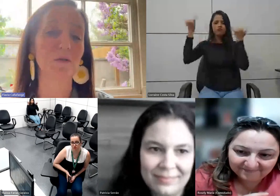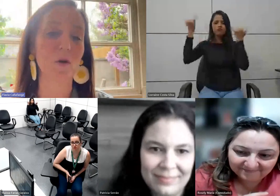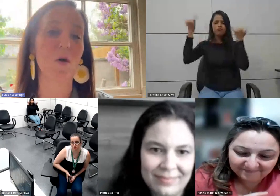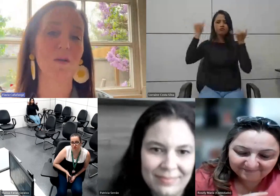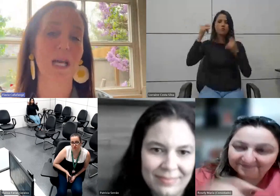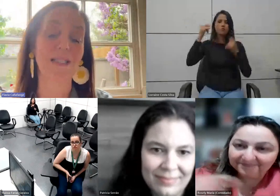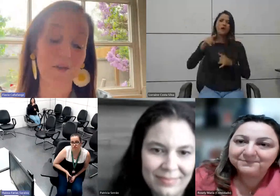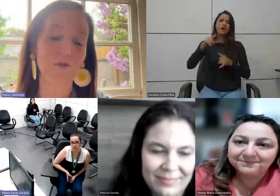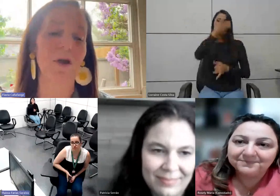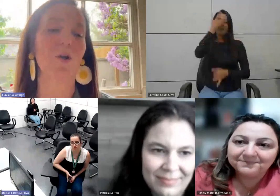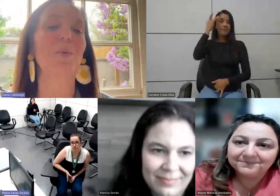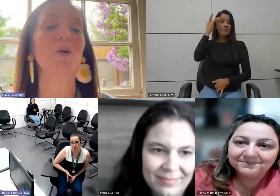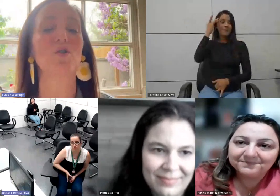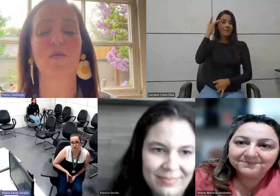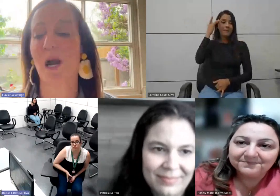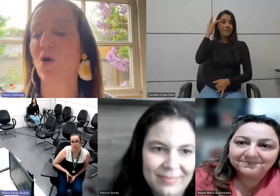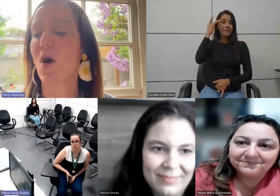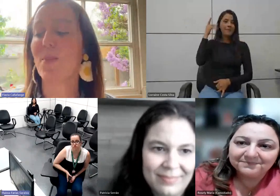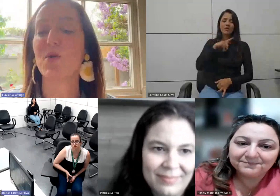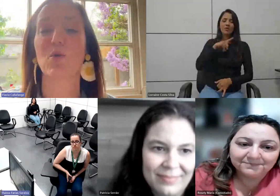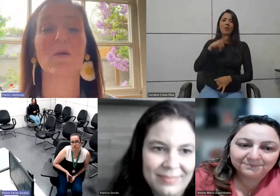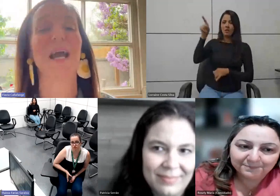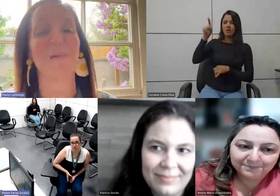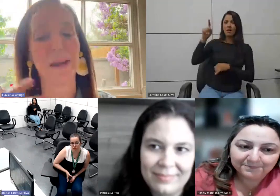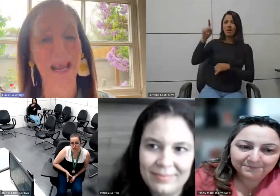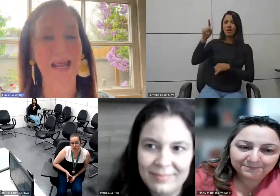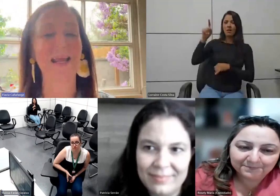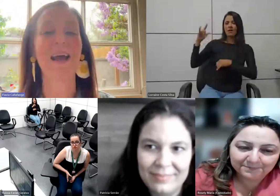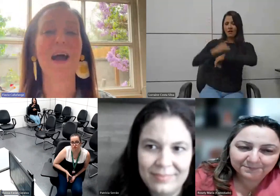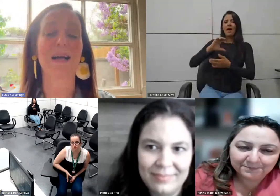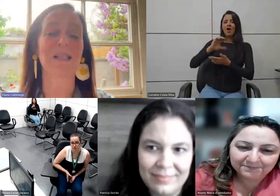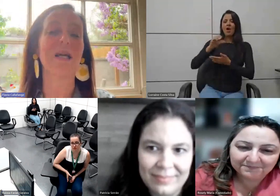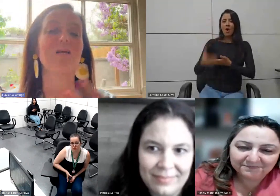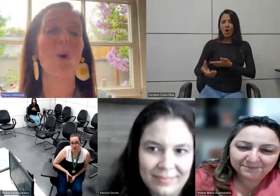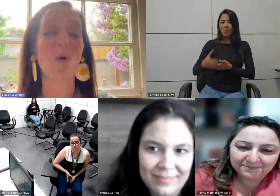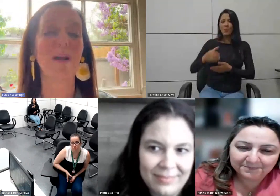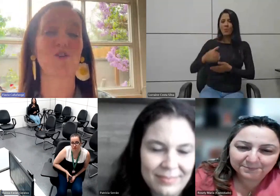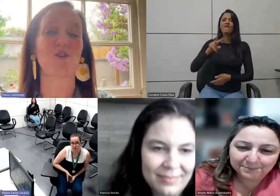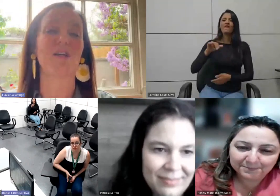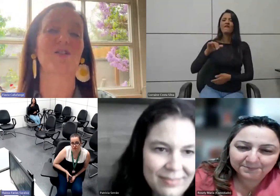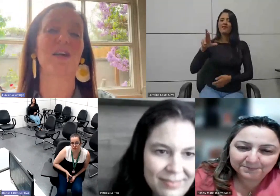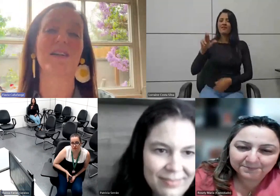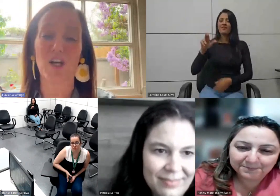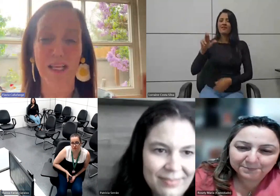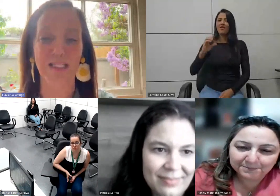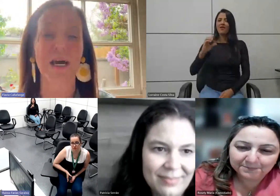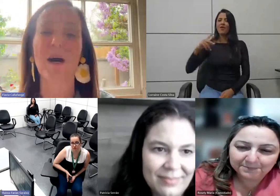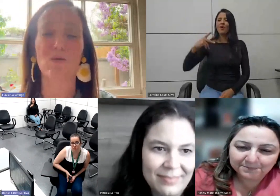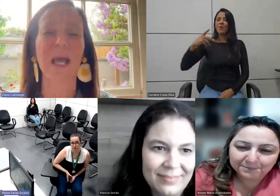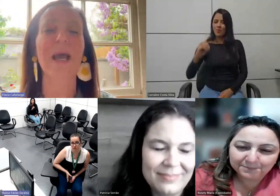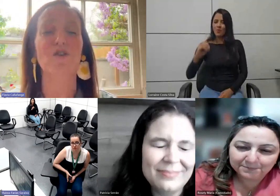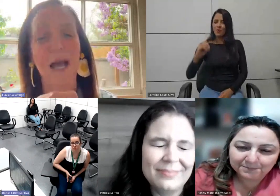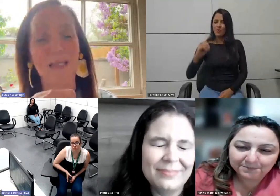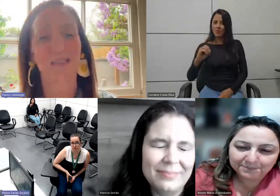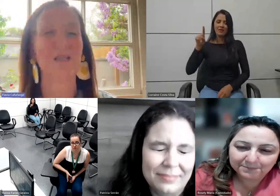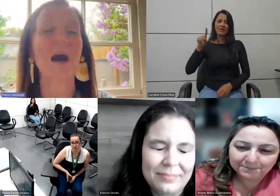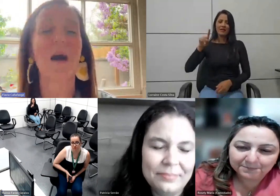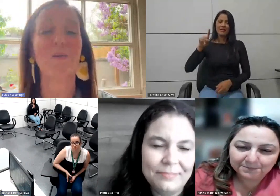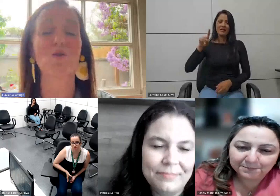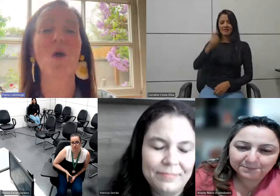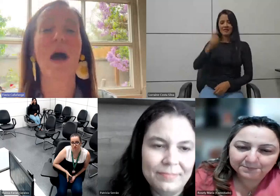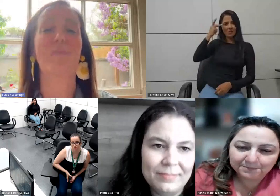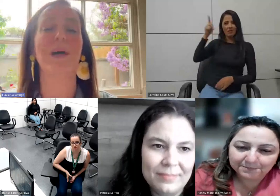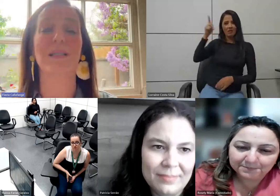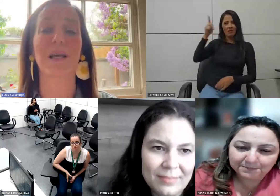muitas pessoas aí teve no aeroporto de Piracópolis quando eu terminei a cerimônia de adesão deles lá